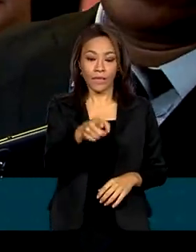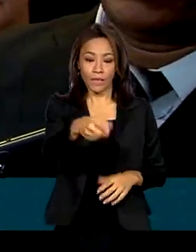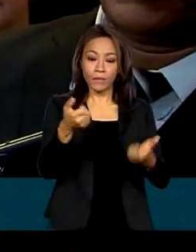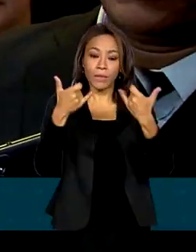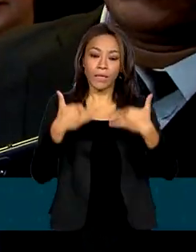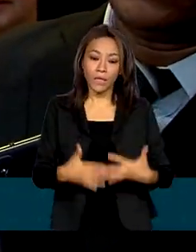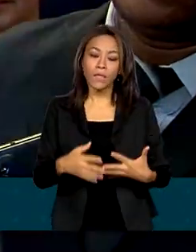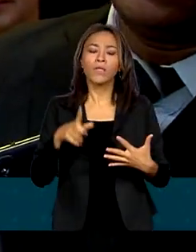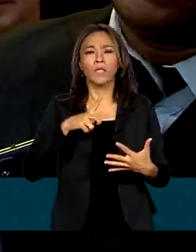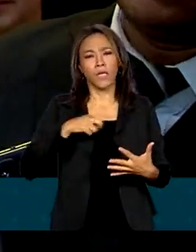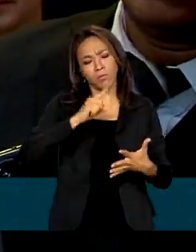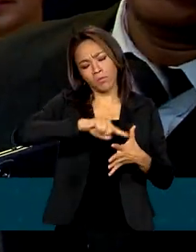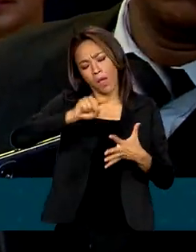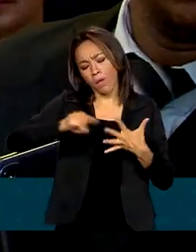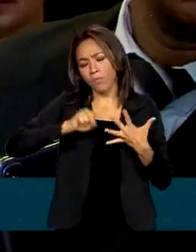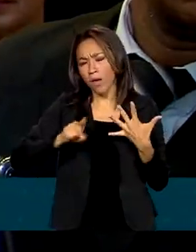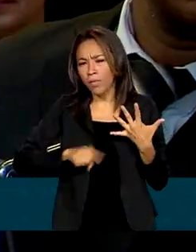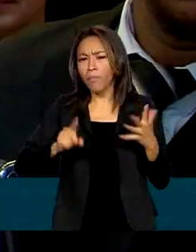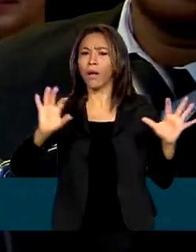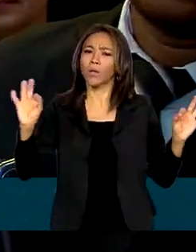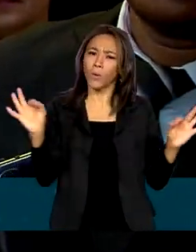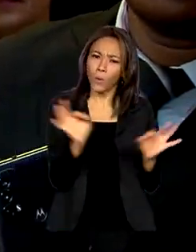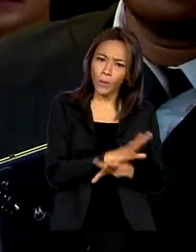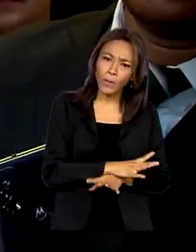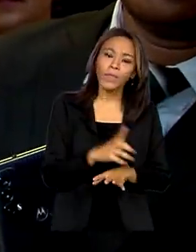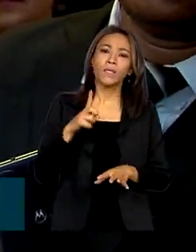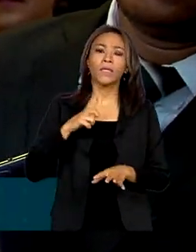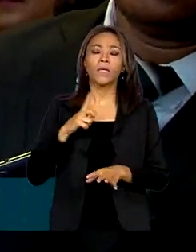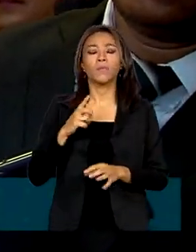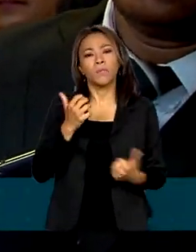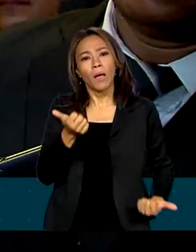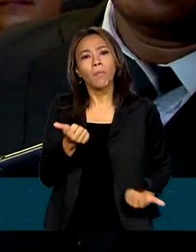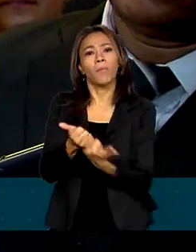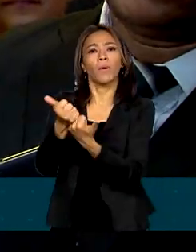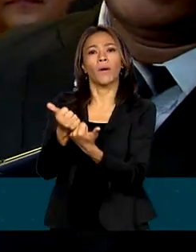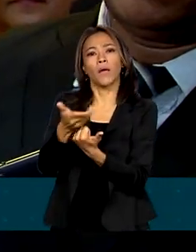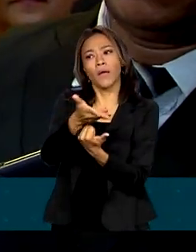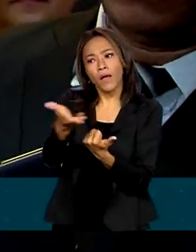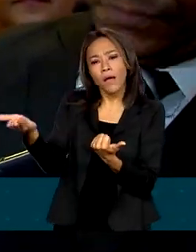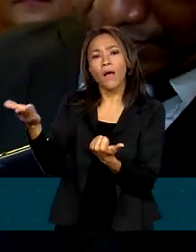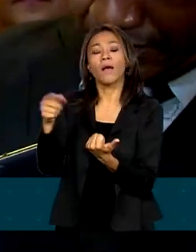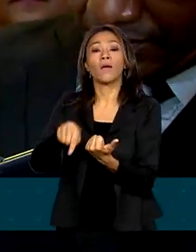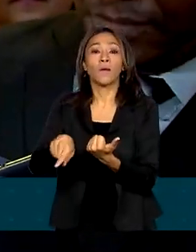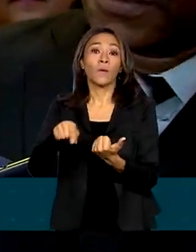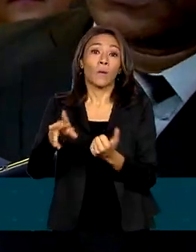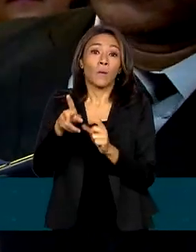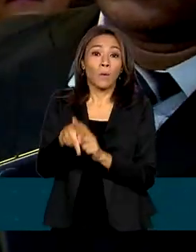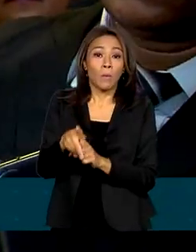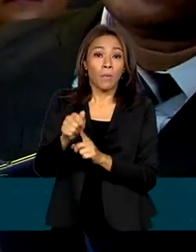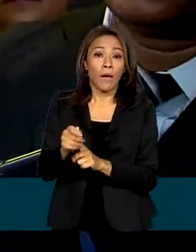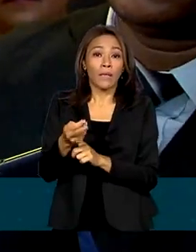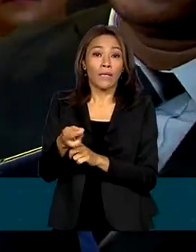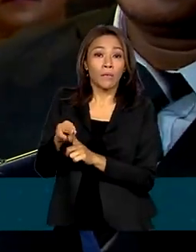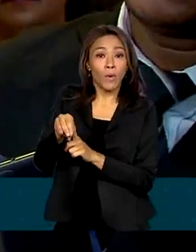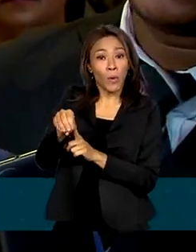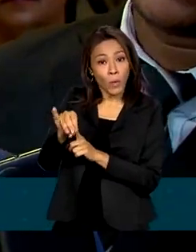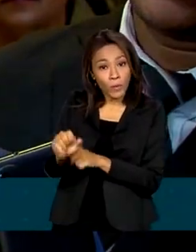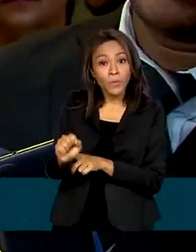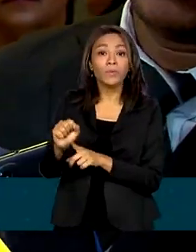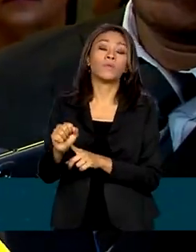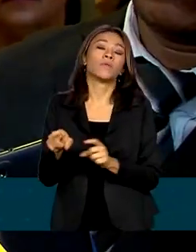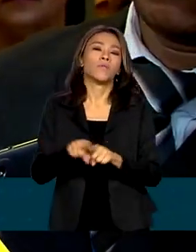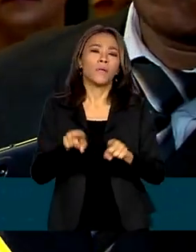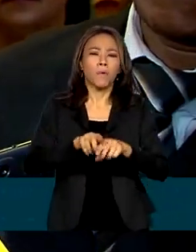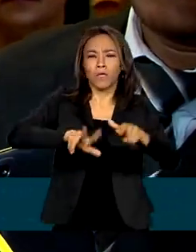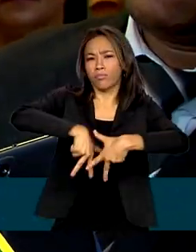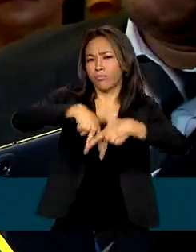e concluí-las. Nós temos o desafio de fortalecimento do patrimônio imaterial das pessoas populares brasileiras, do reconhecimento da matriz africana, dos